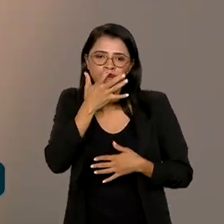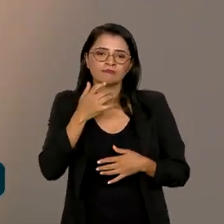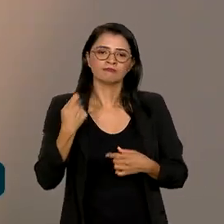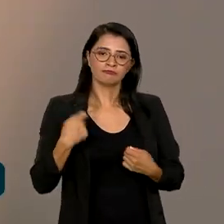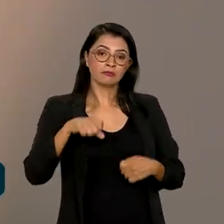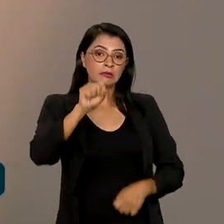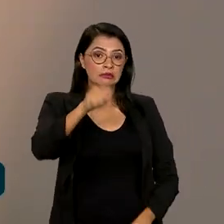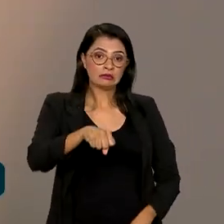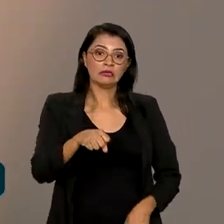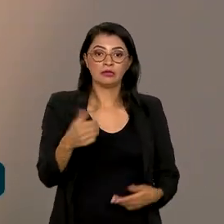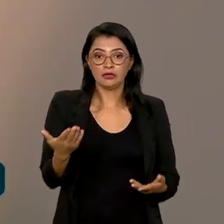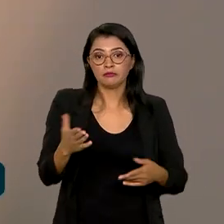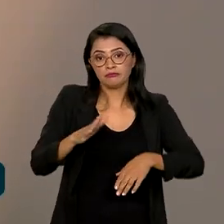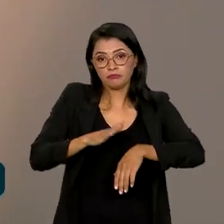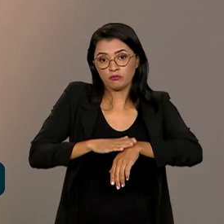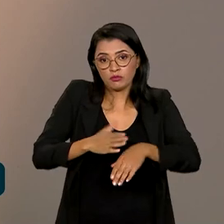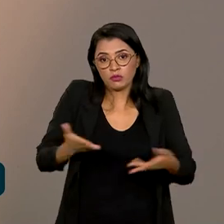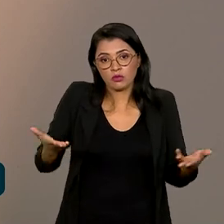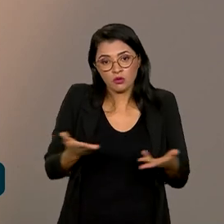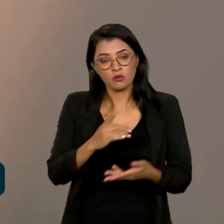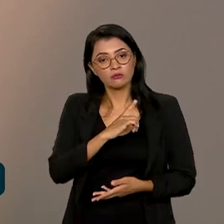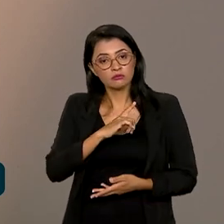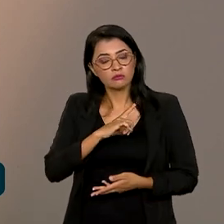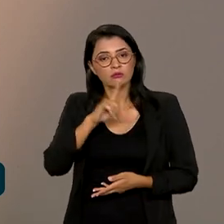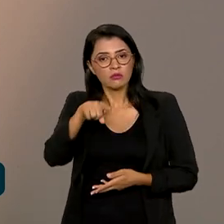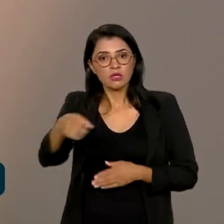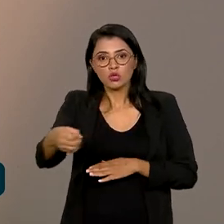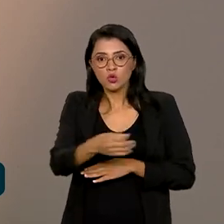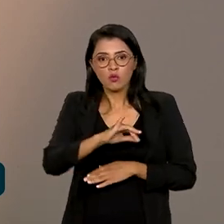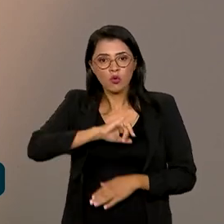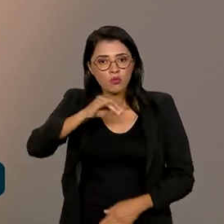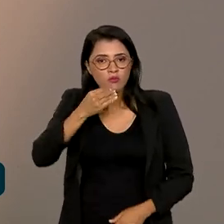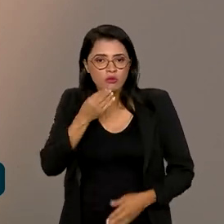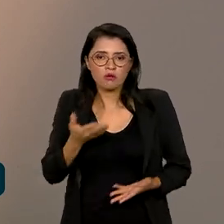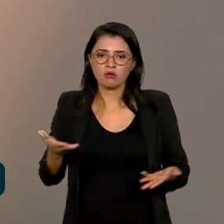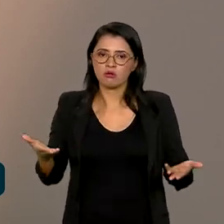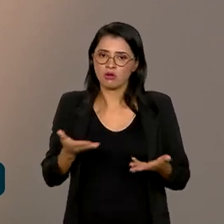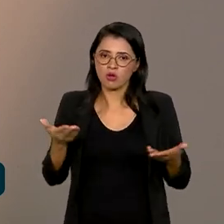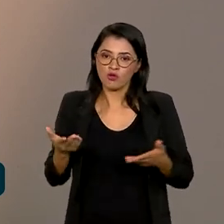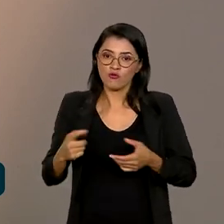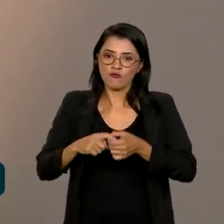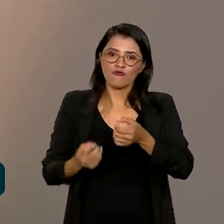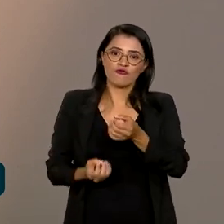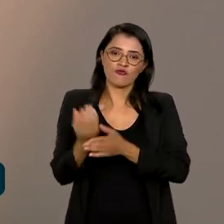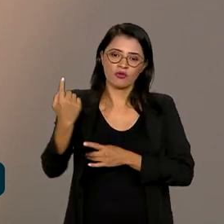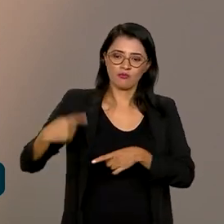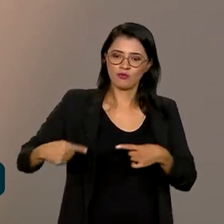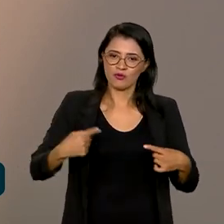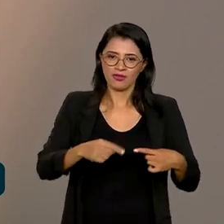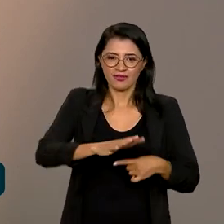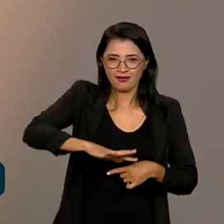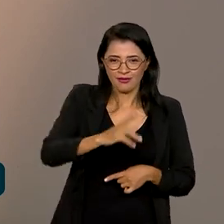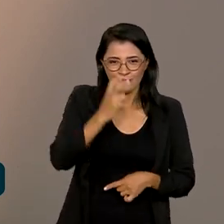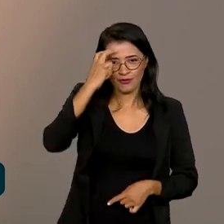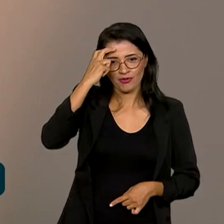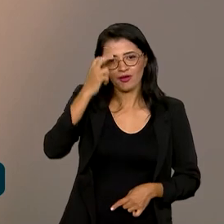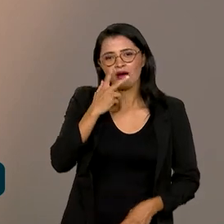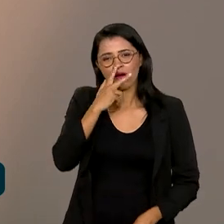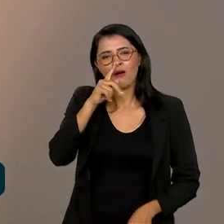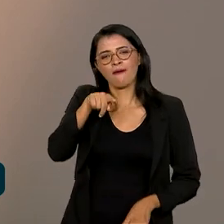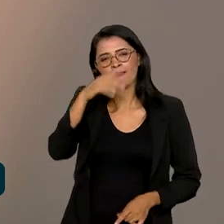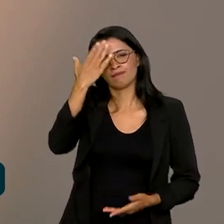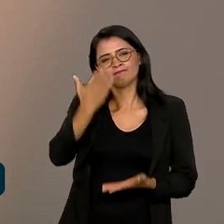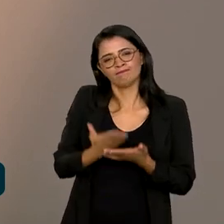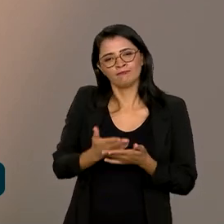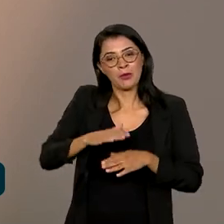esse momento que estamos tendo agora, essa nova oportunidade de reimplantar as políticas para o setor cultural. Eu acho que,